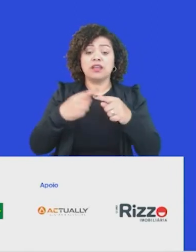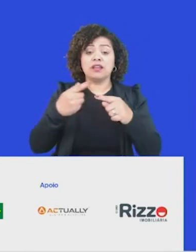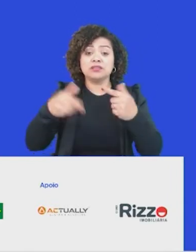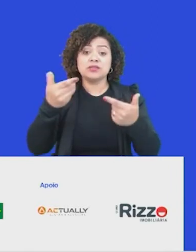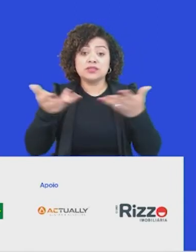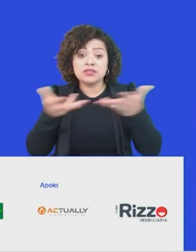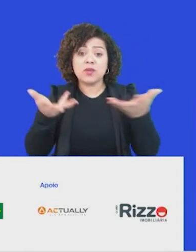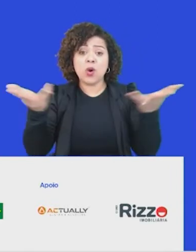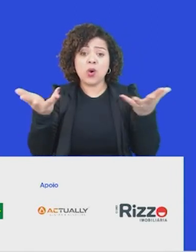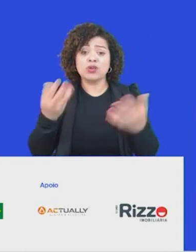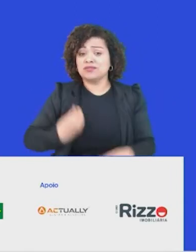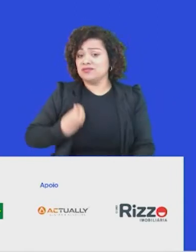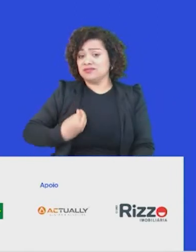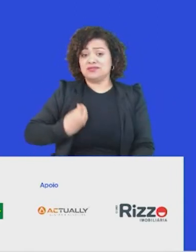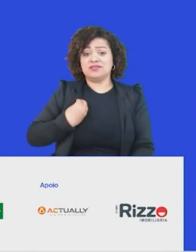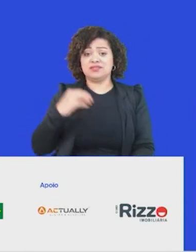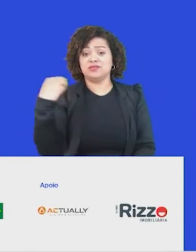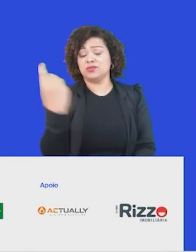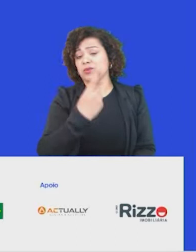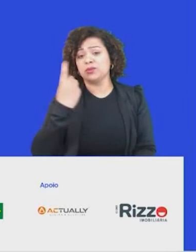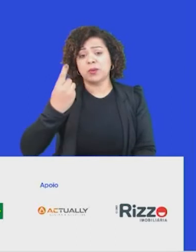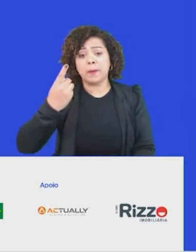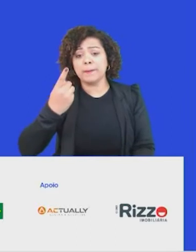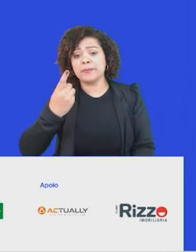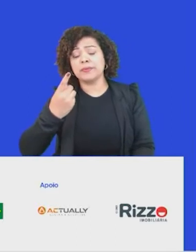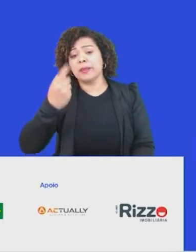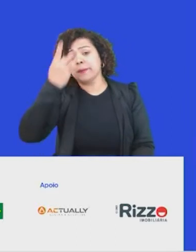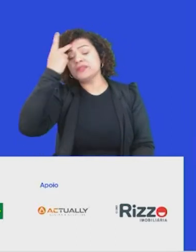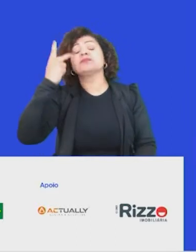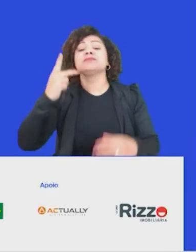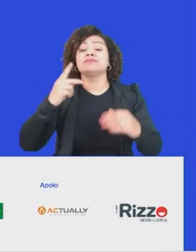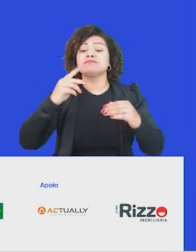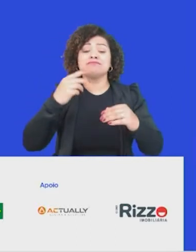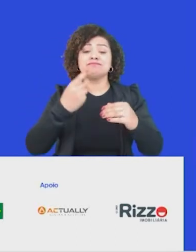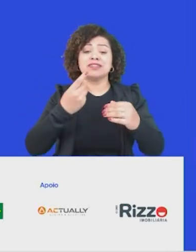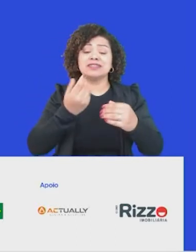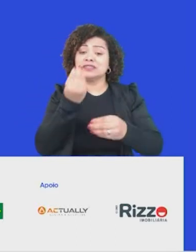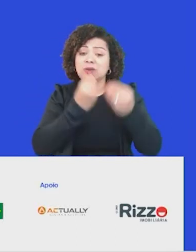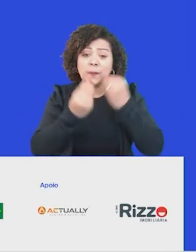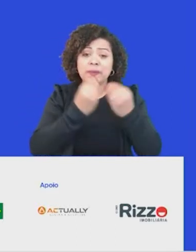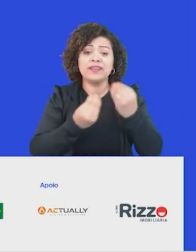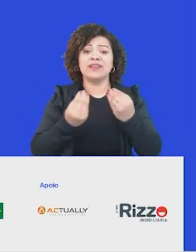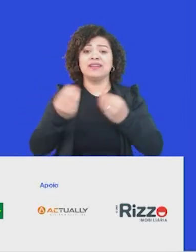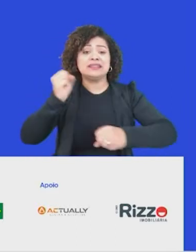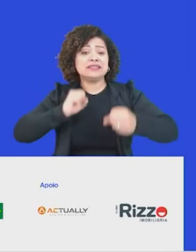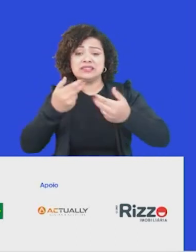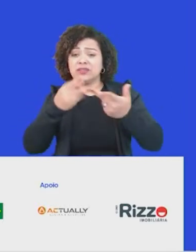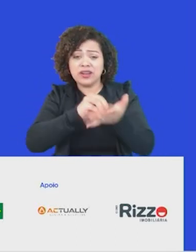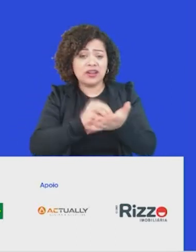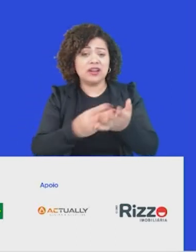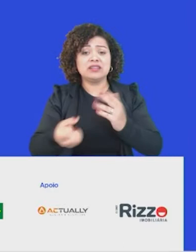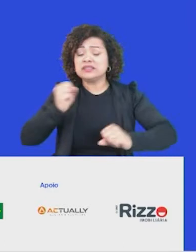hoje vivendo no mundo, então operamos aí disrupções da cadeia de suprimentos, polarizações, ansiedade econômica,